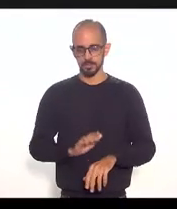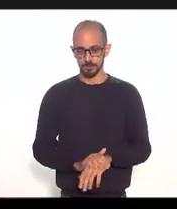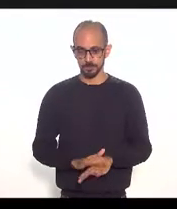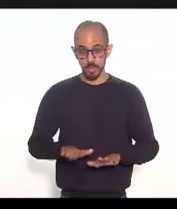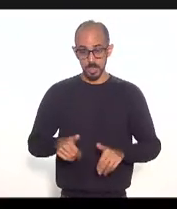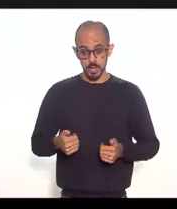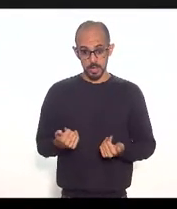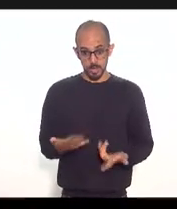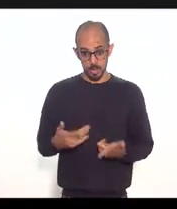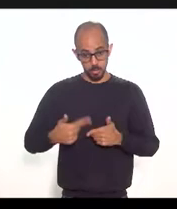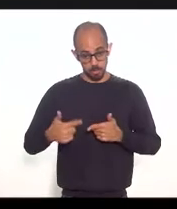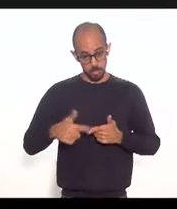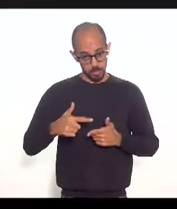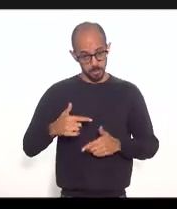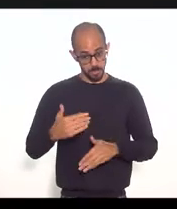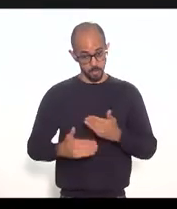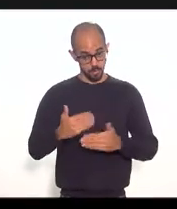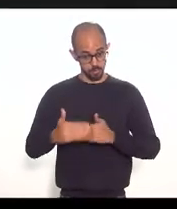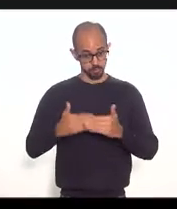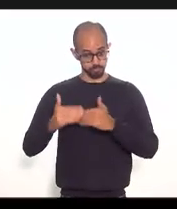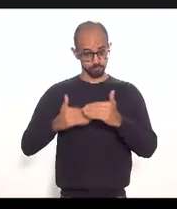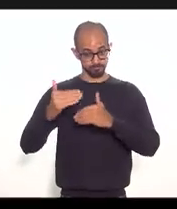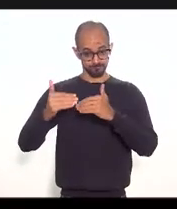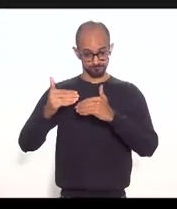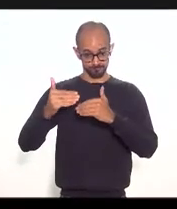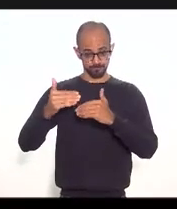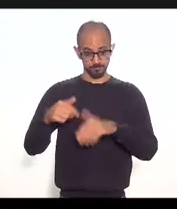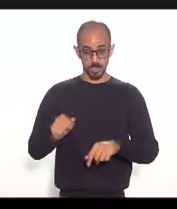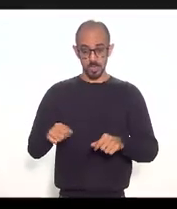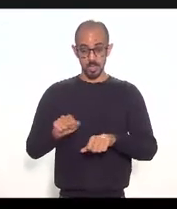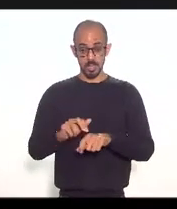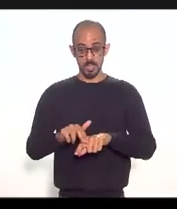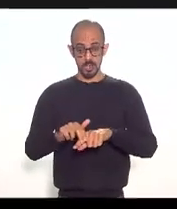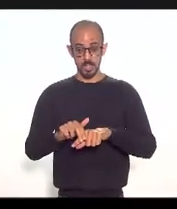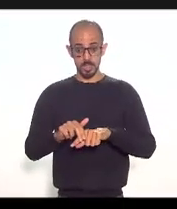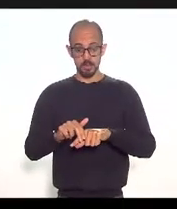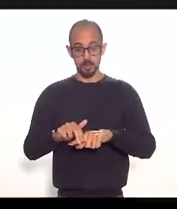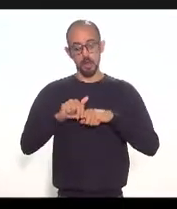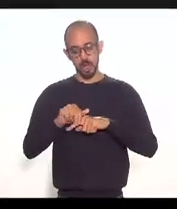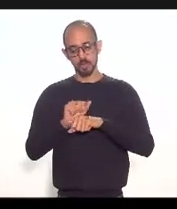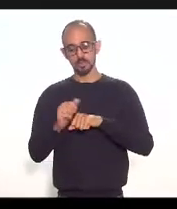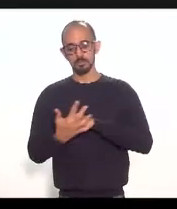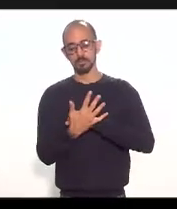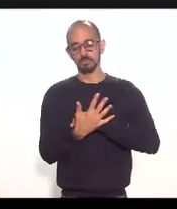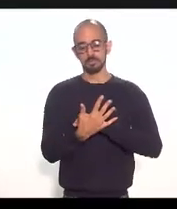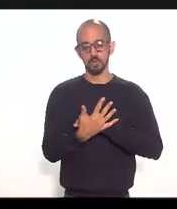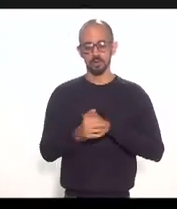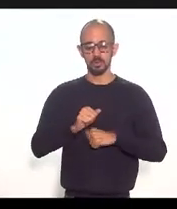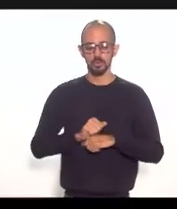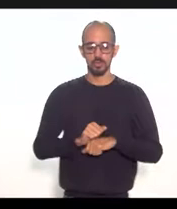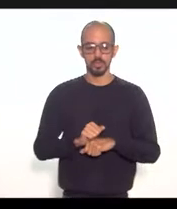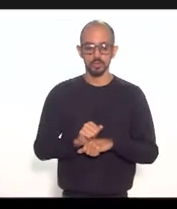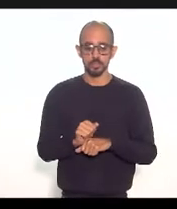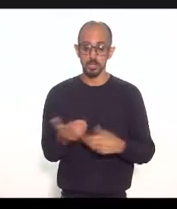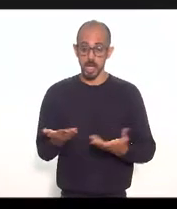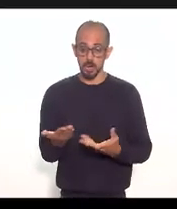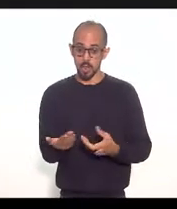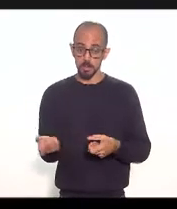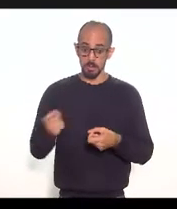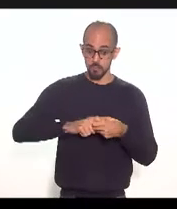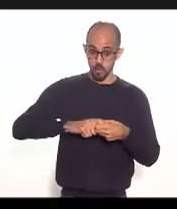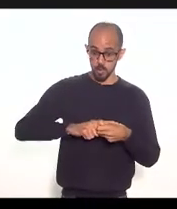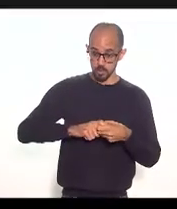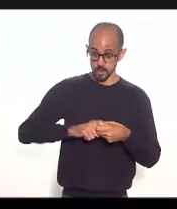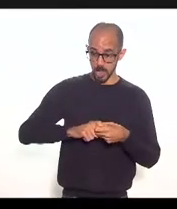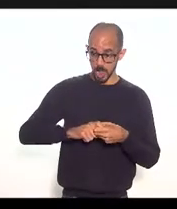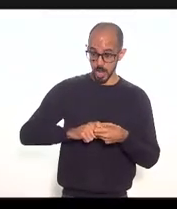O problema veio avançando, o problema da pandemia, e a gente agora, discutindo ações para a retomada econômica do Estado do Rio,